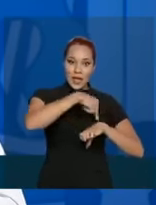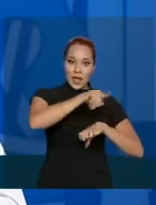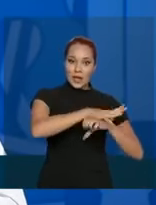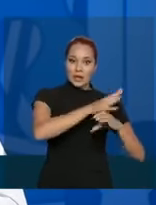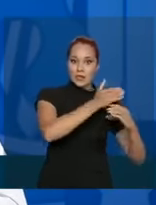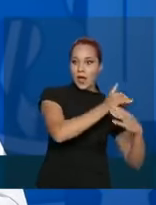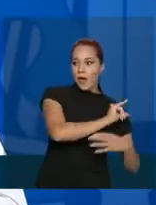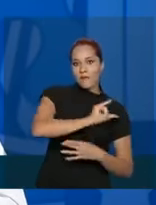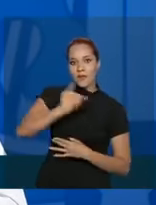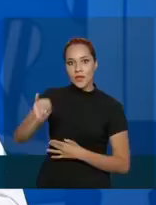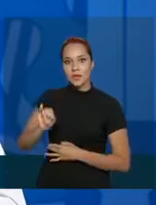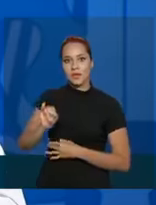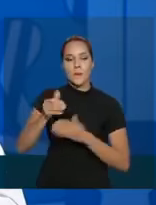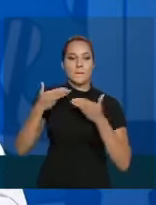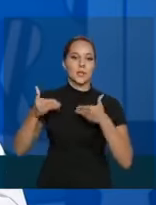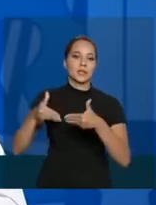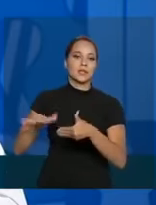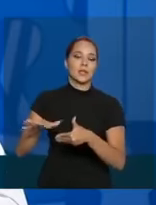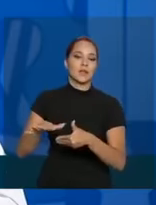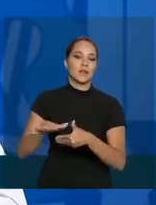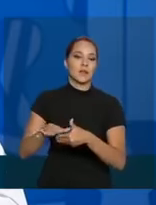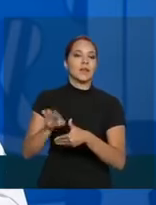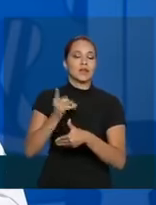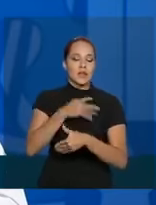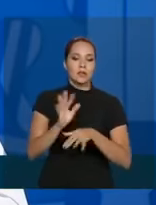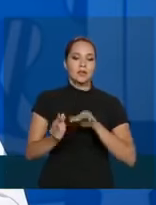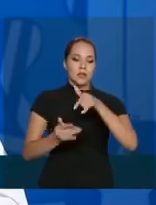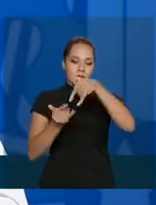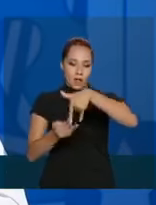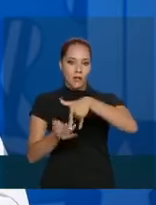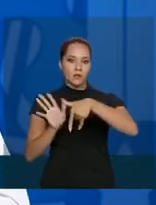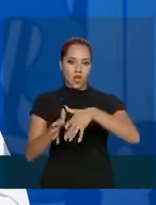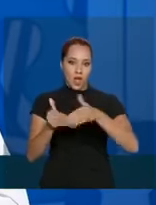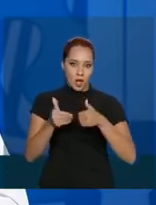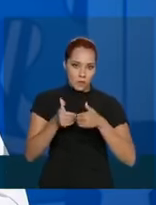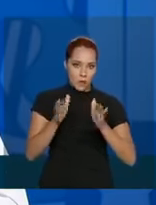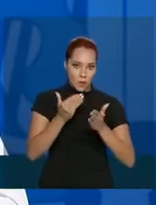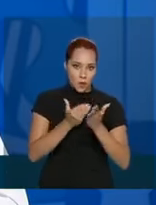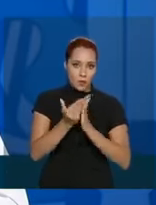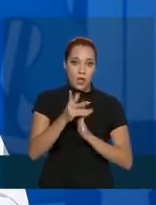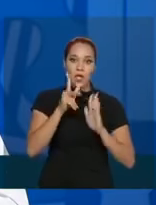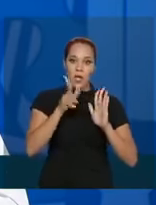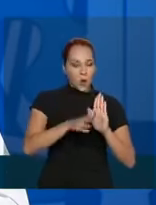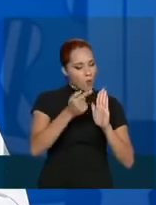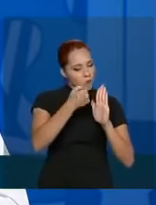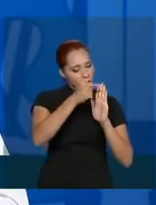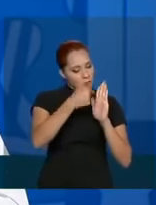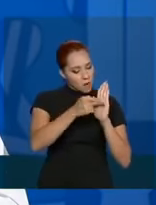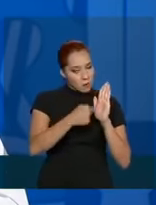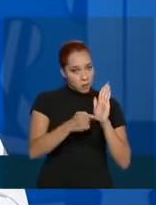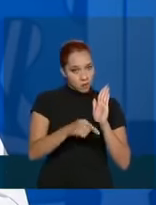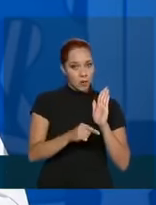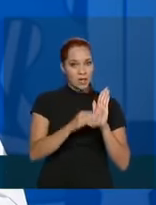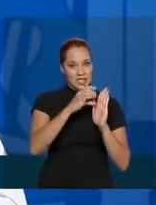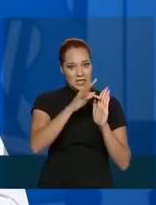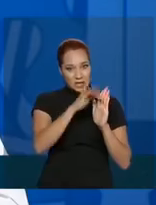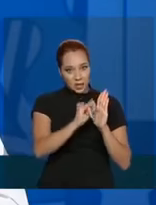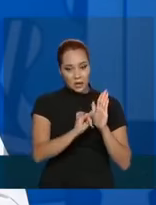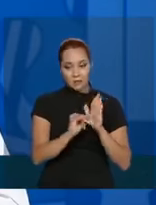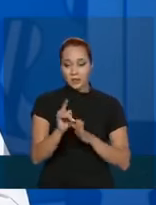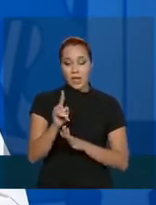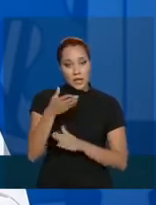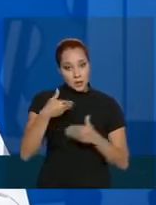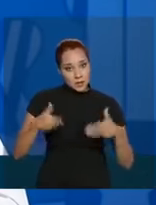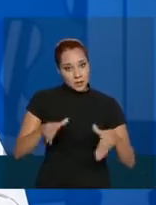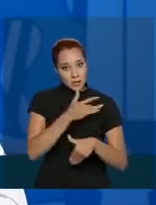comunicam ao Ministério da Saúde de que abriram esse leito no padrão CTI e a gente habilita, a gente